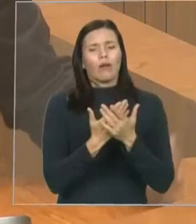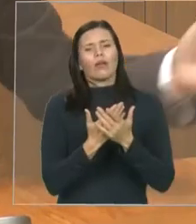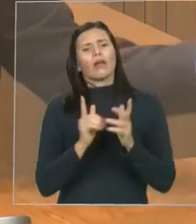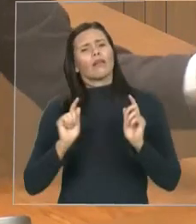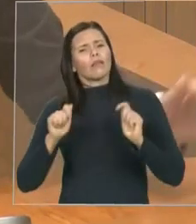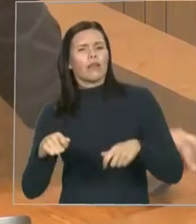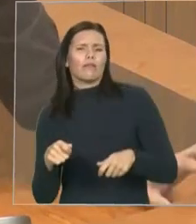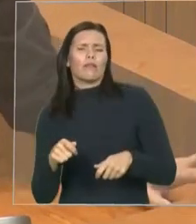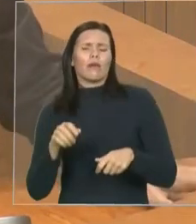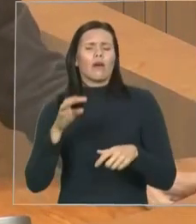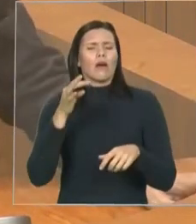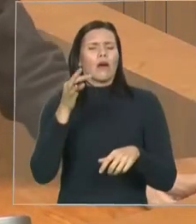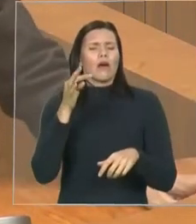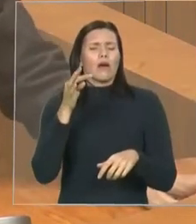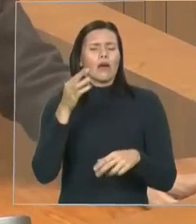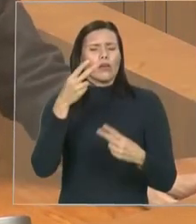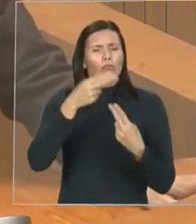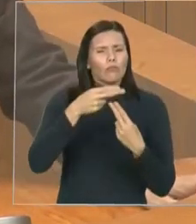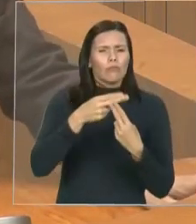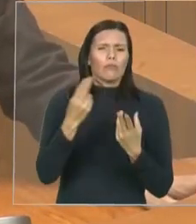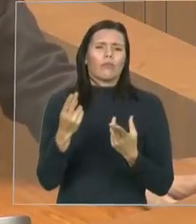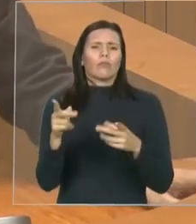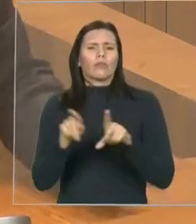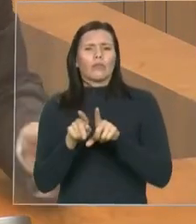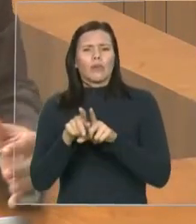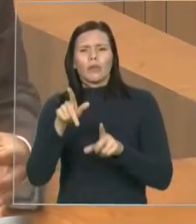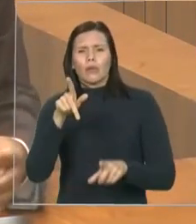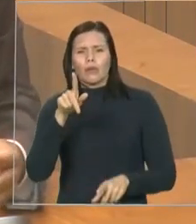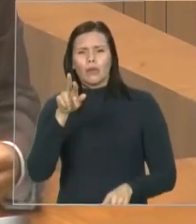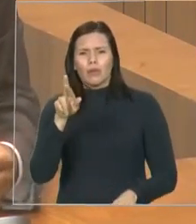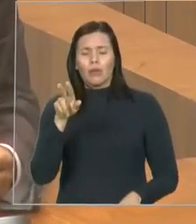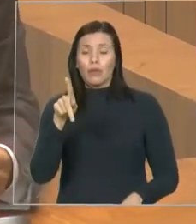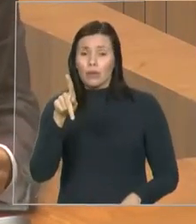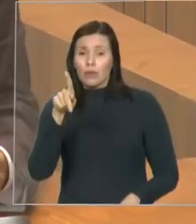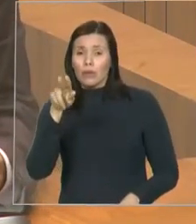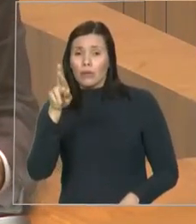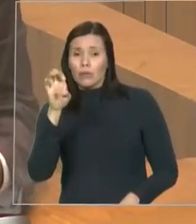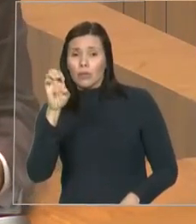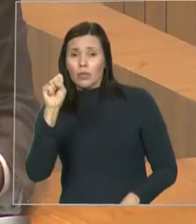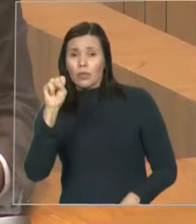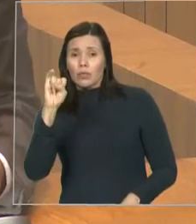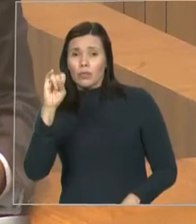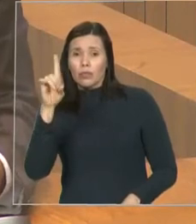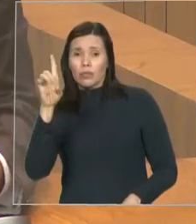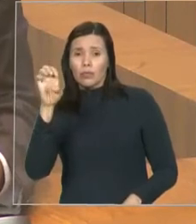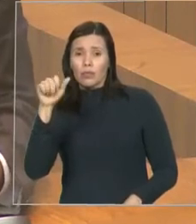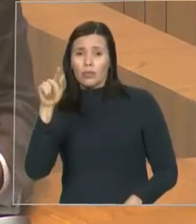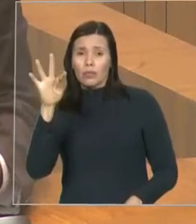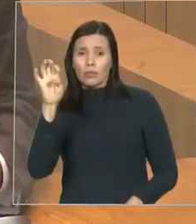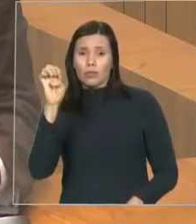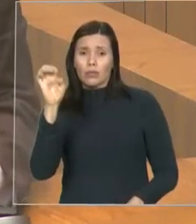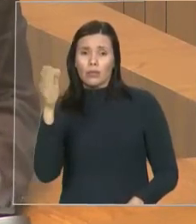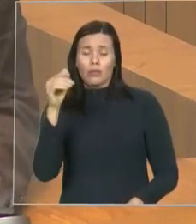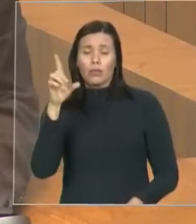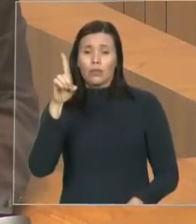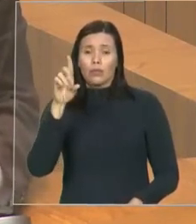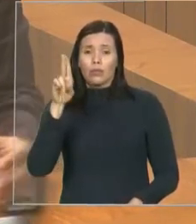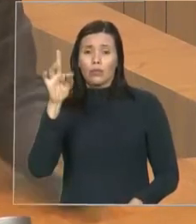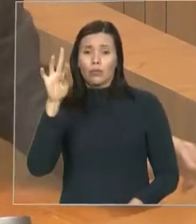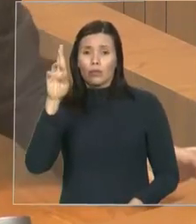Dutra, por que Teresina? Porque o governador Flávio Dino é amigo do governador do Piauí, o Elton Dias,